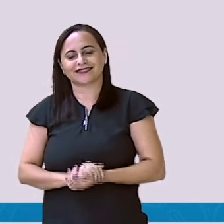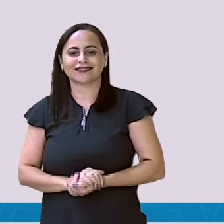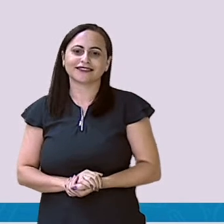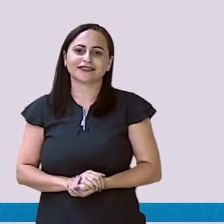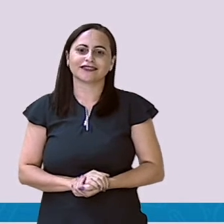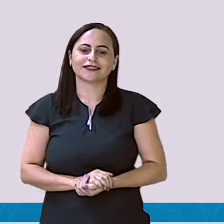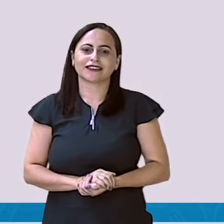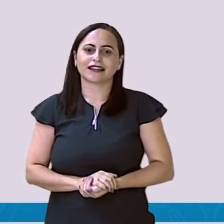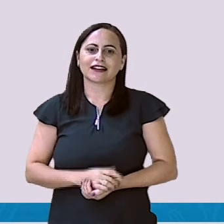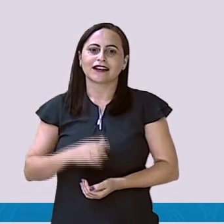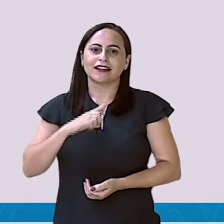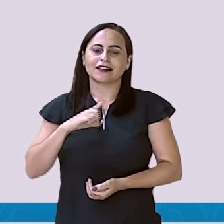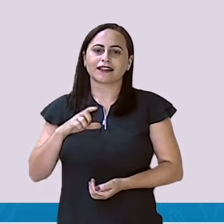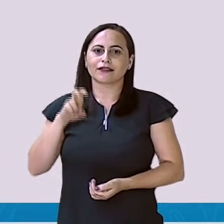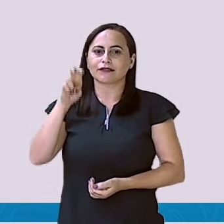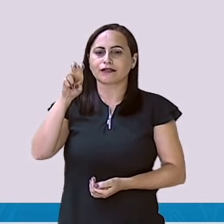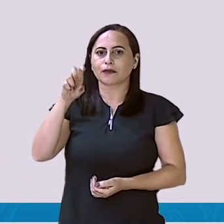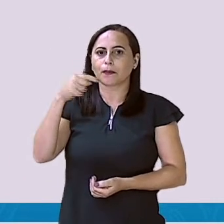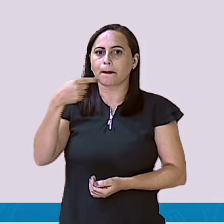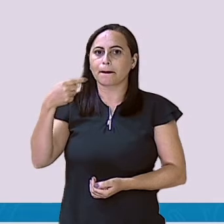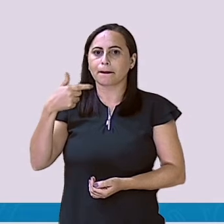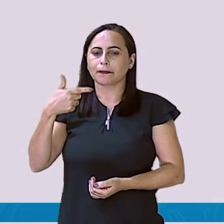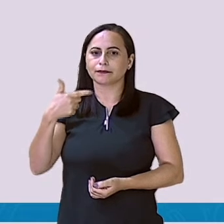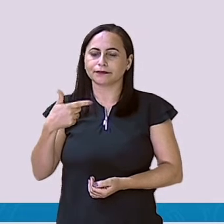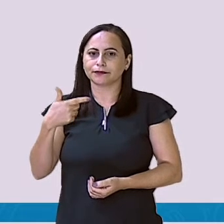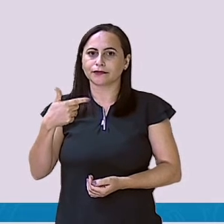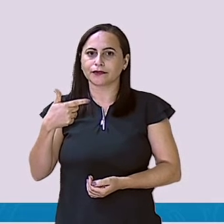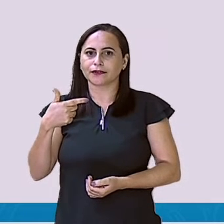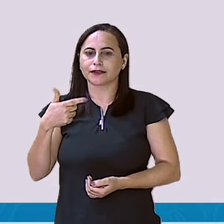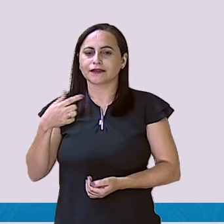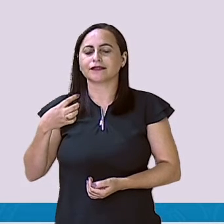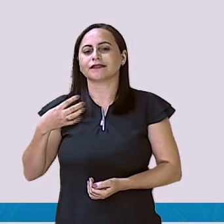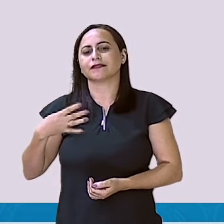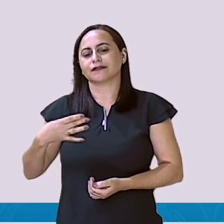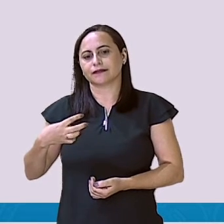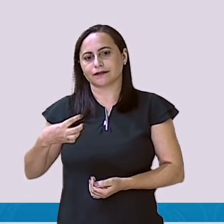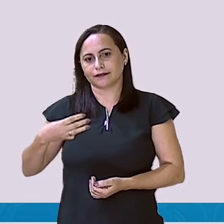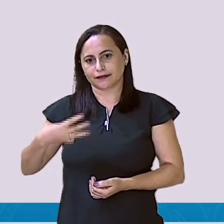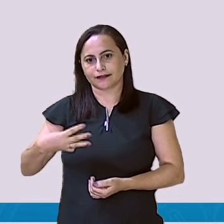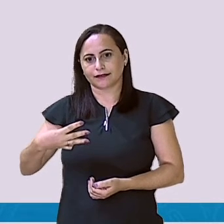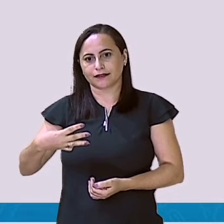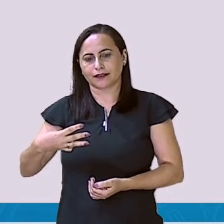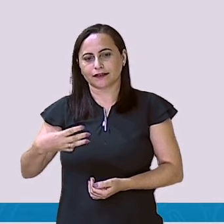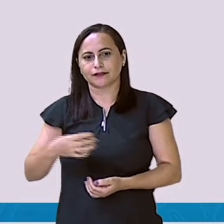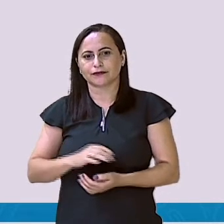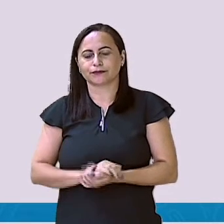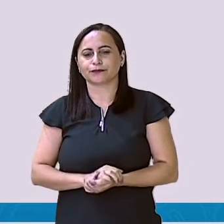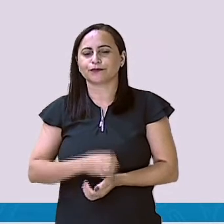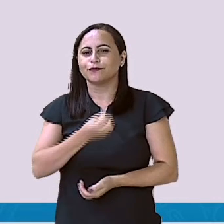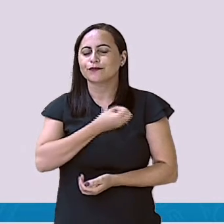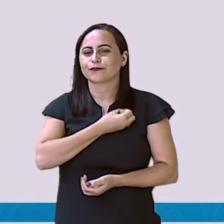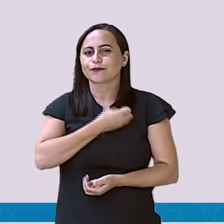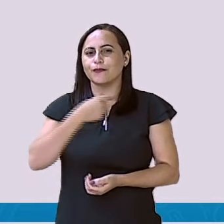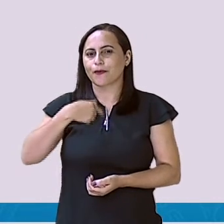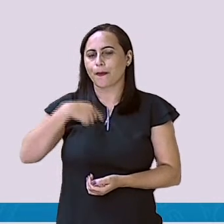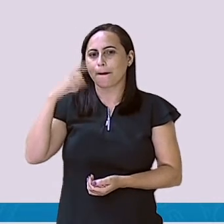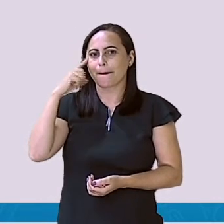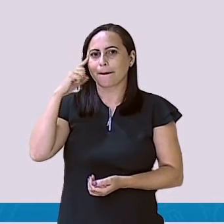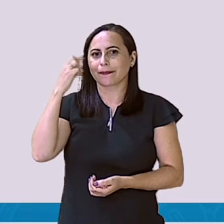E eu tenho 5 e tiro 2, fico com 3. Ah, então o número que eu pensei foi 37.